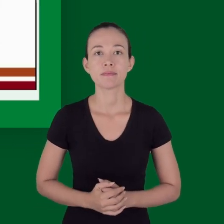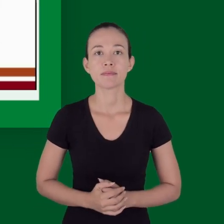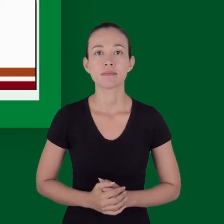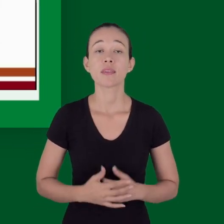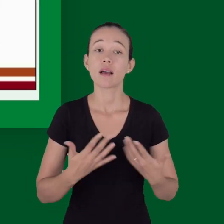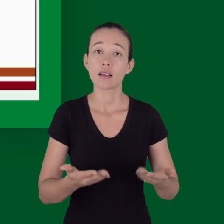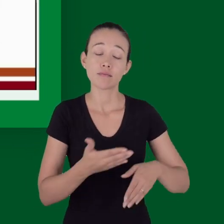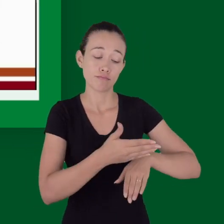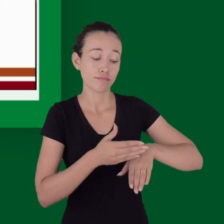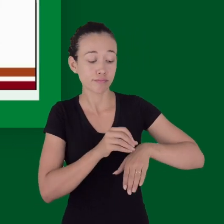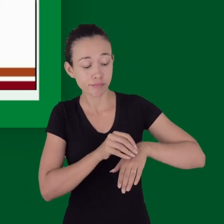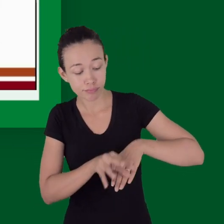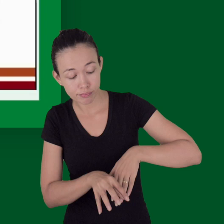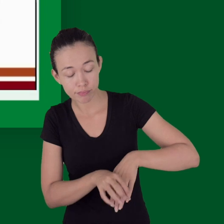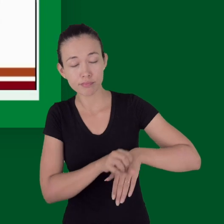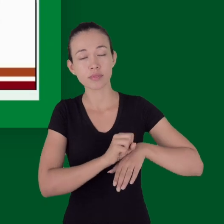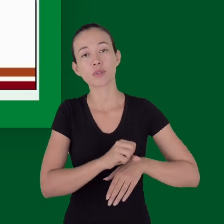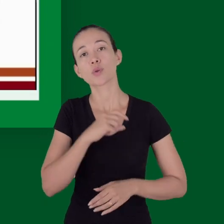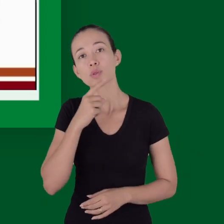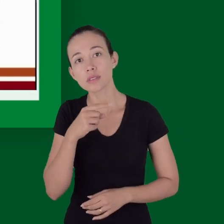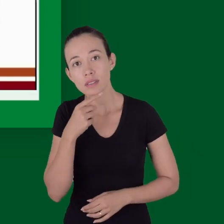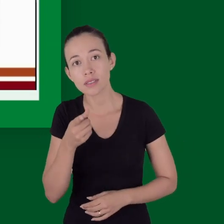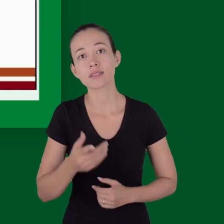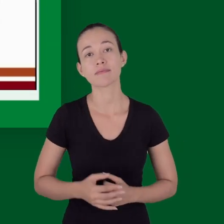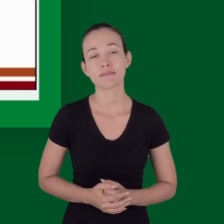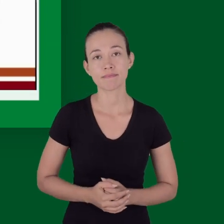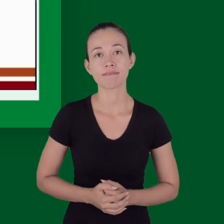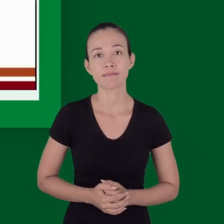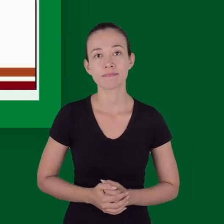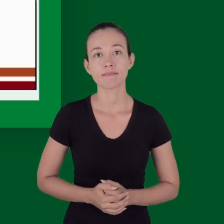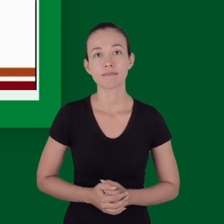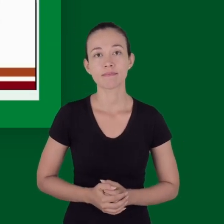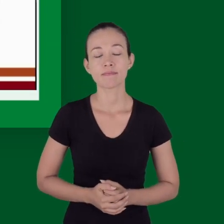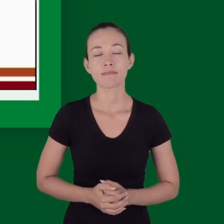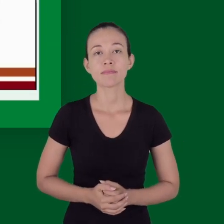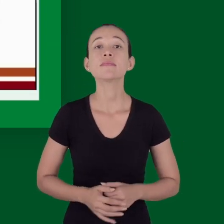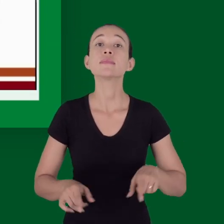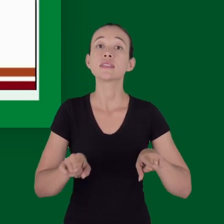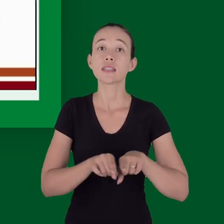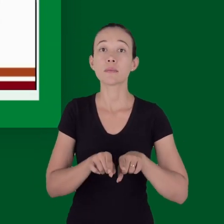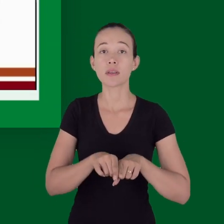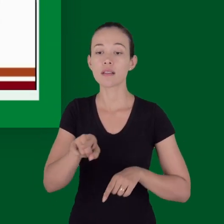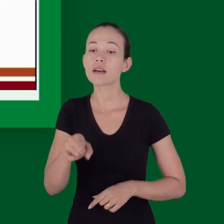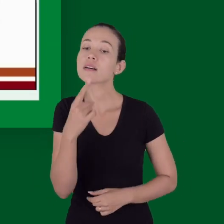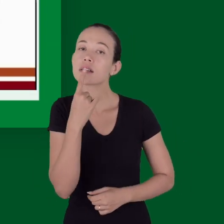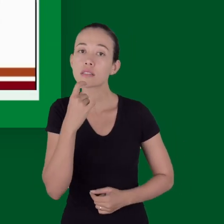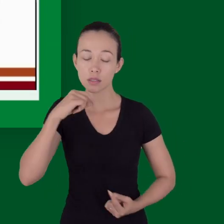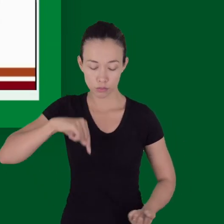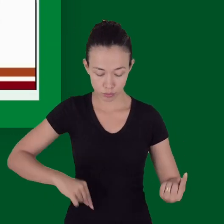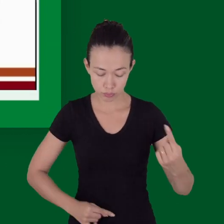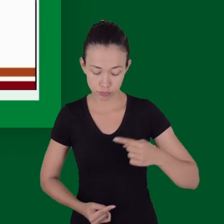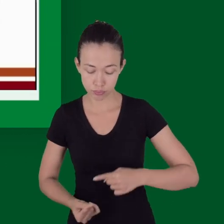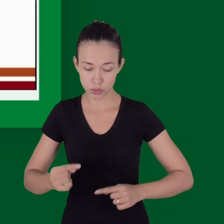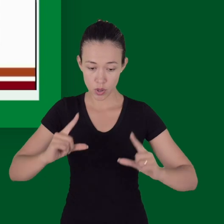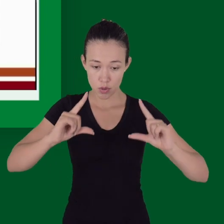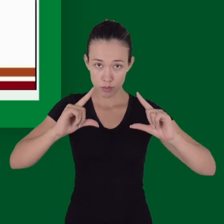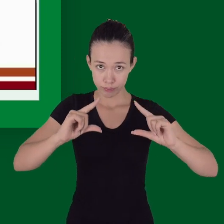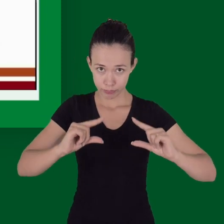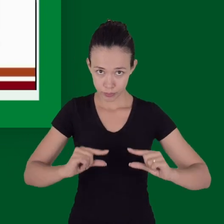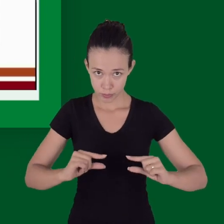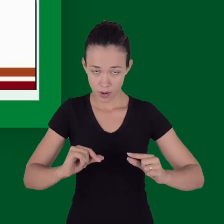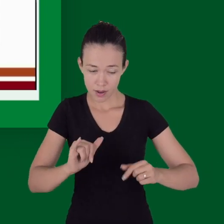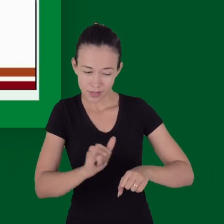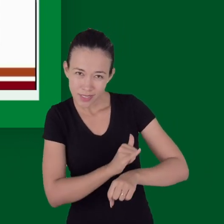isso também vai influenciar na capacidade de coagulação do sangue além das perdas e consumo de fatores de